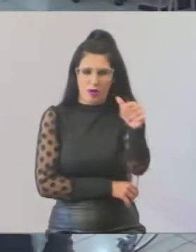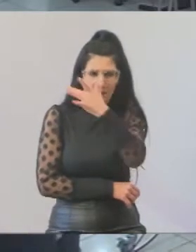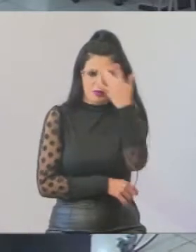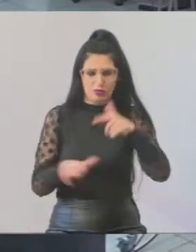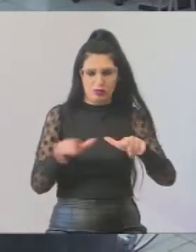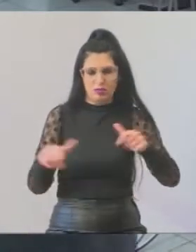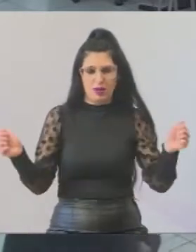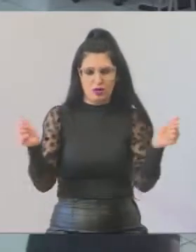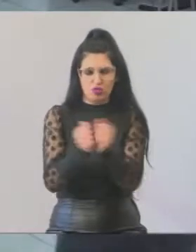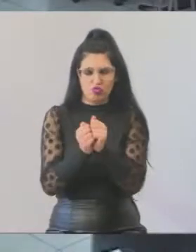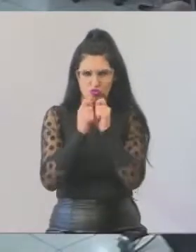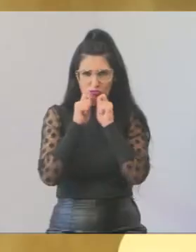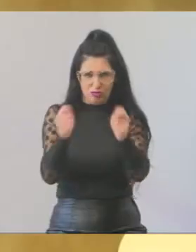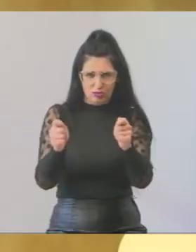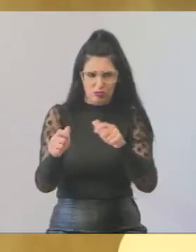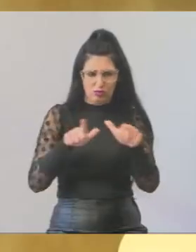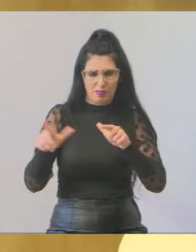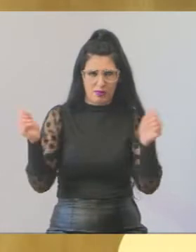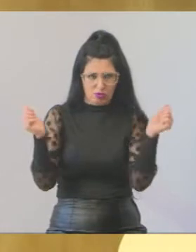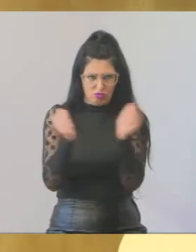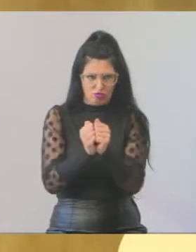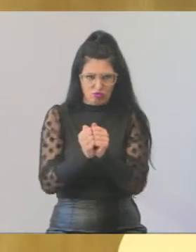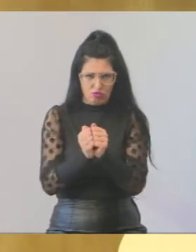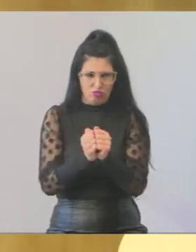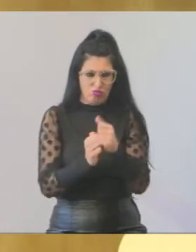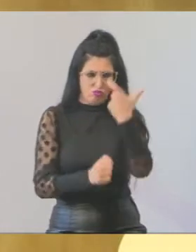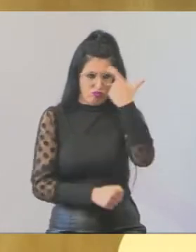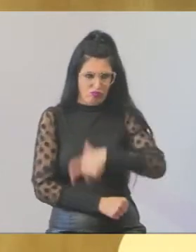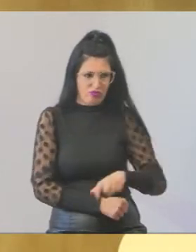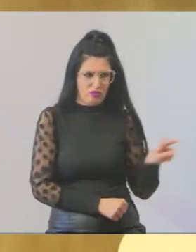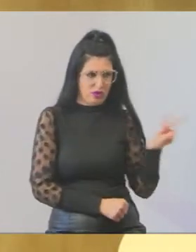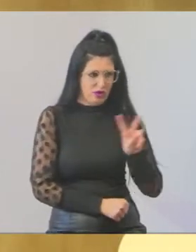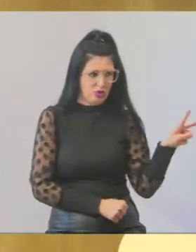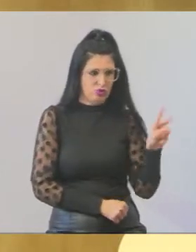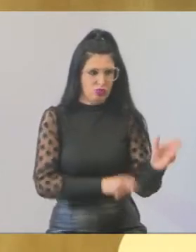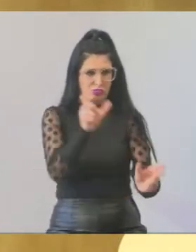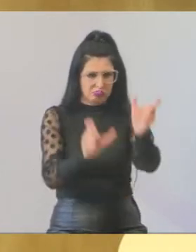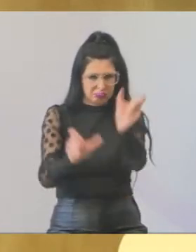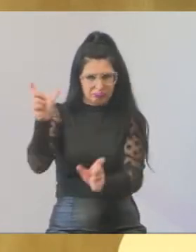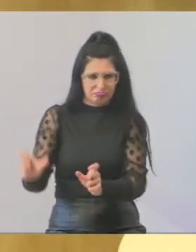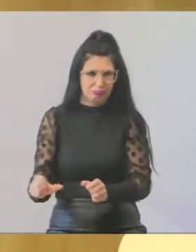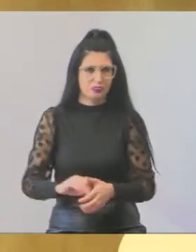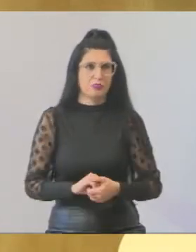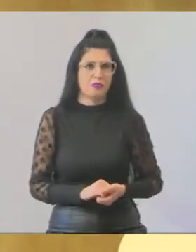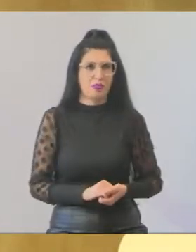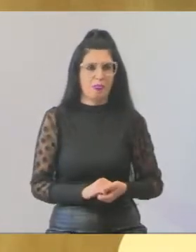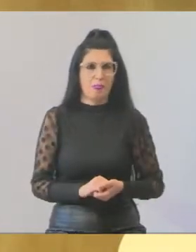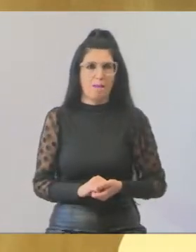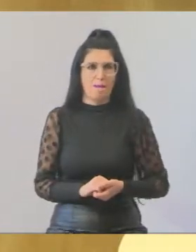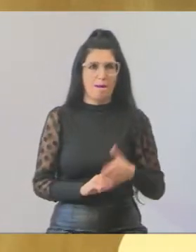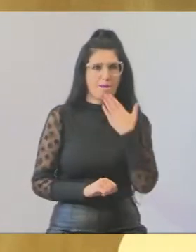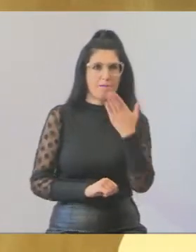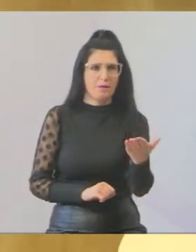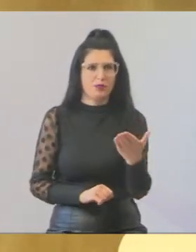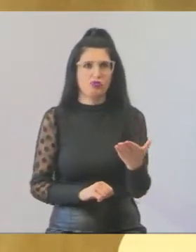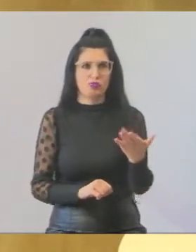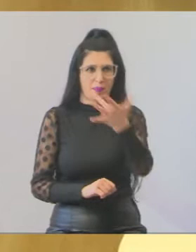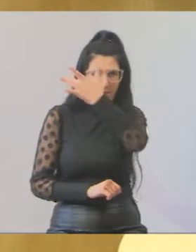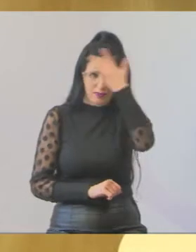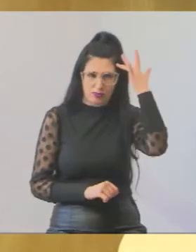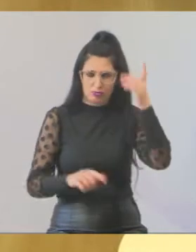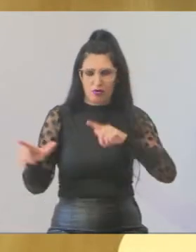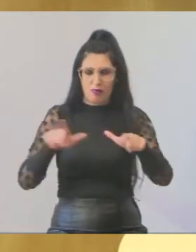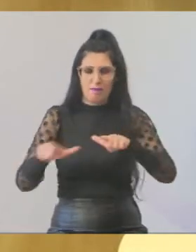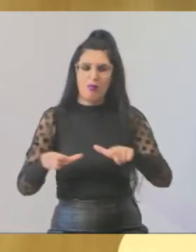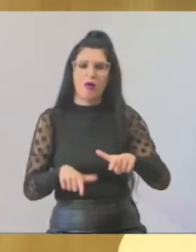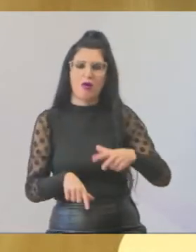presentes. Quero começar aqui fazendo um pedido à infraestrutura, para